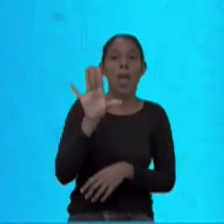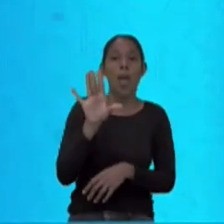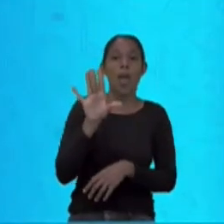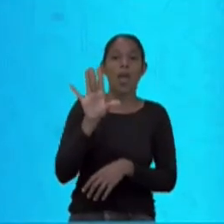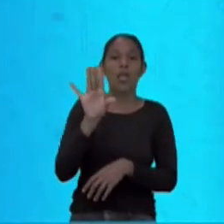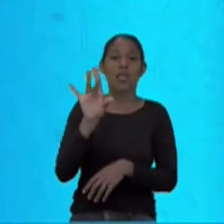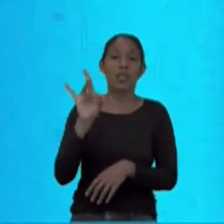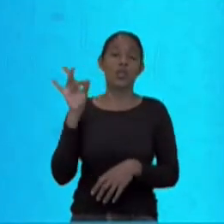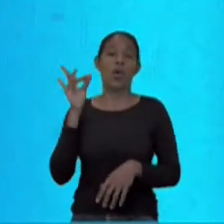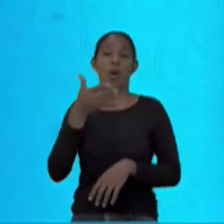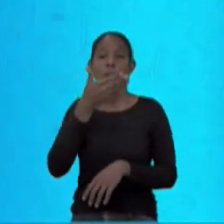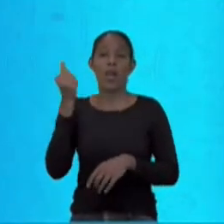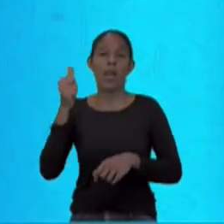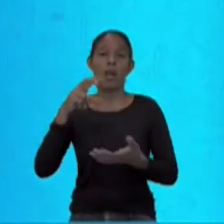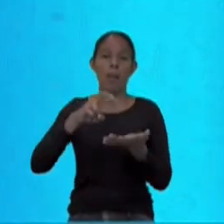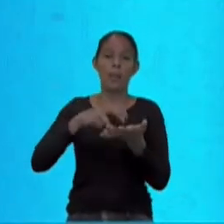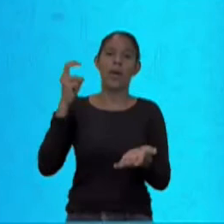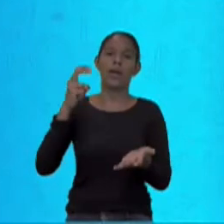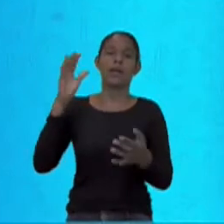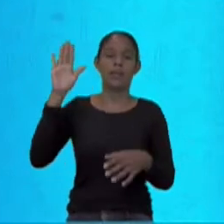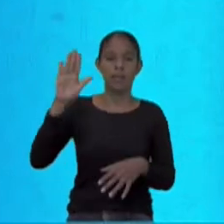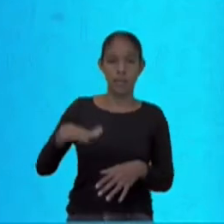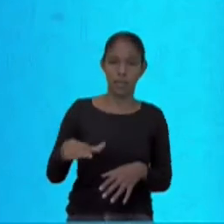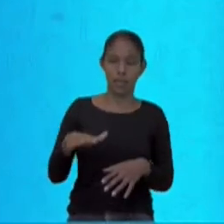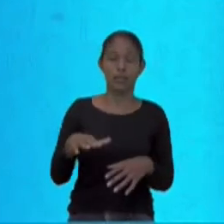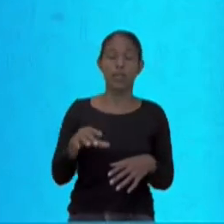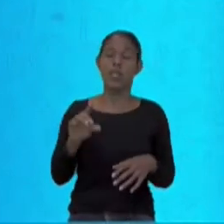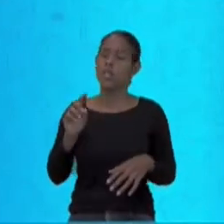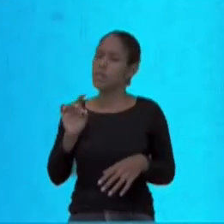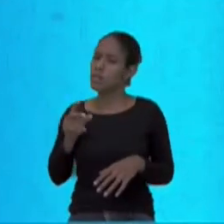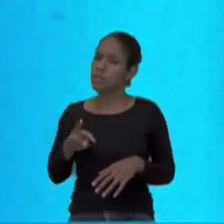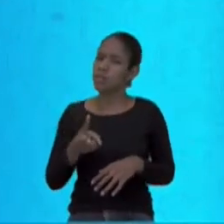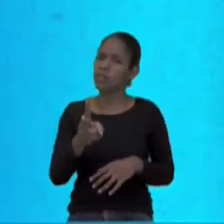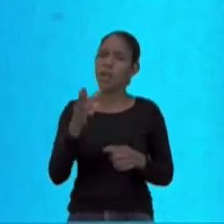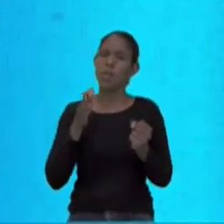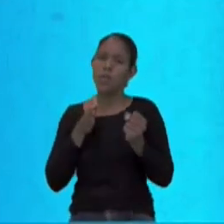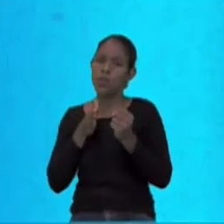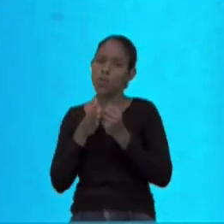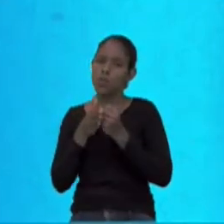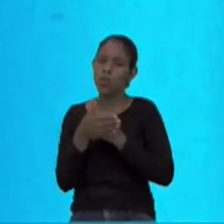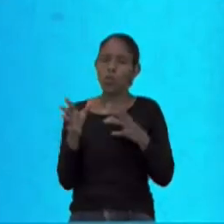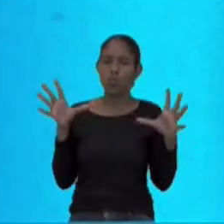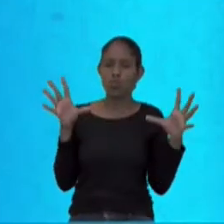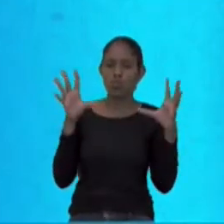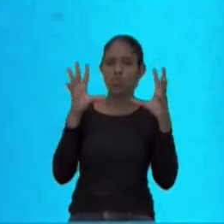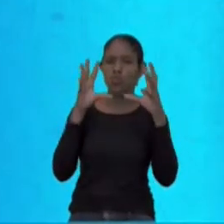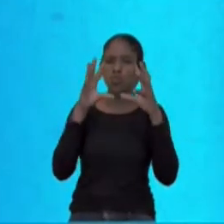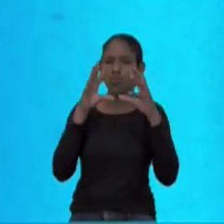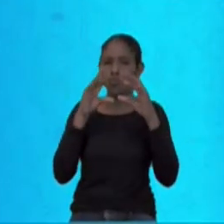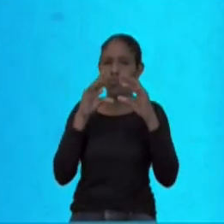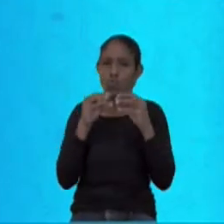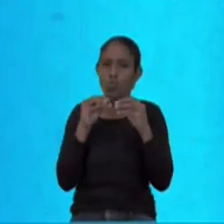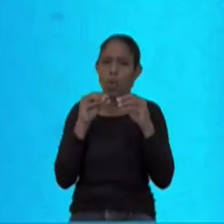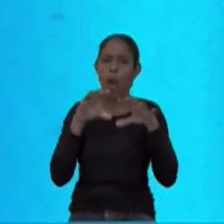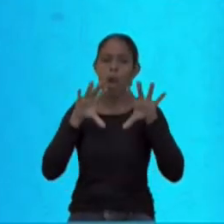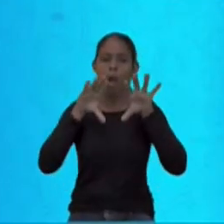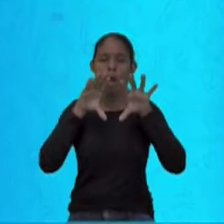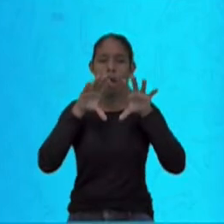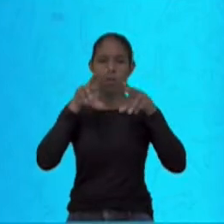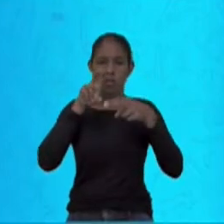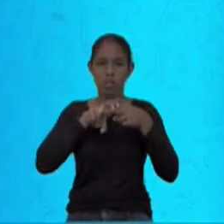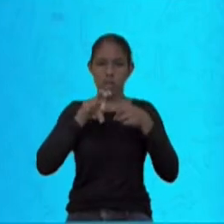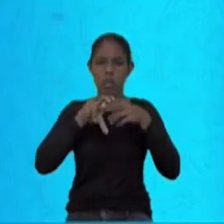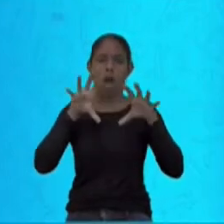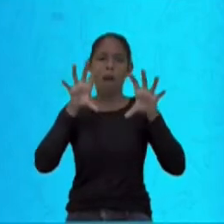manhã e tarde. E ele sempre vai estar escondido em lugares mais escuros, próximos ao sofá, atrás de guarda-roupa,